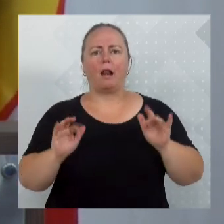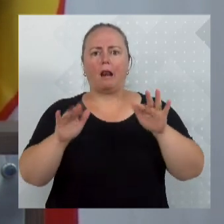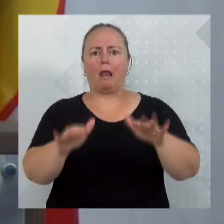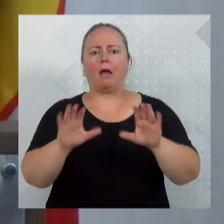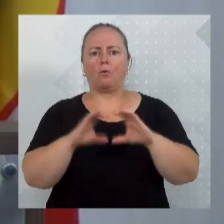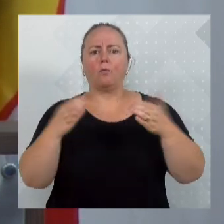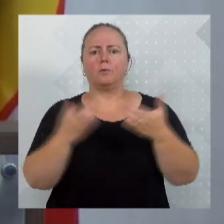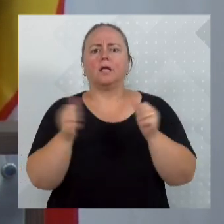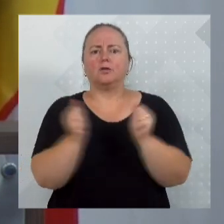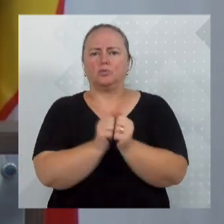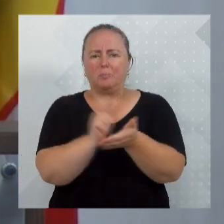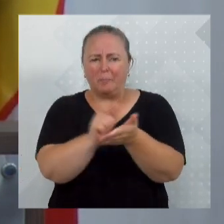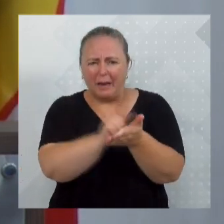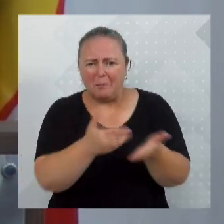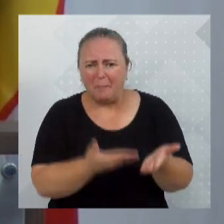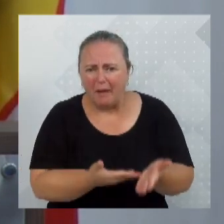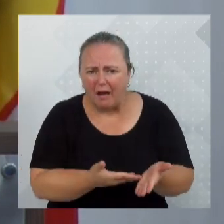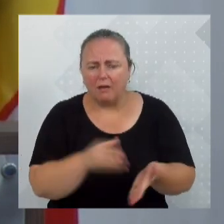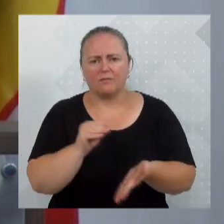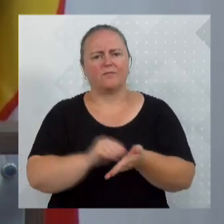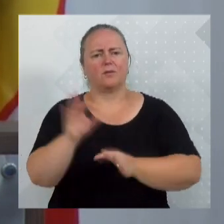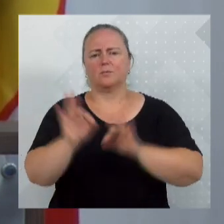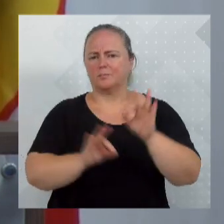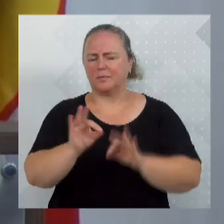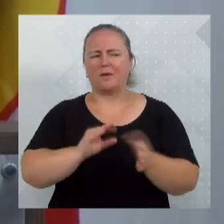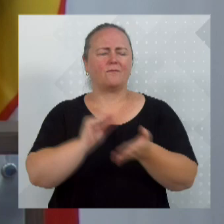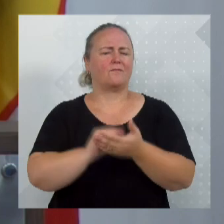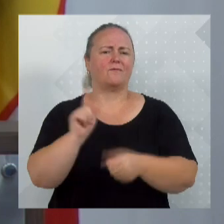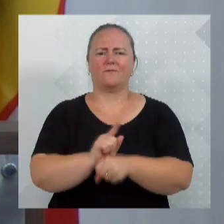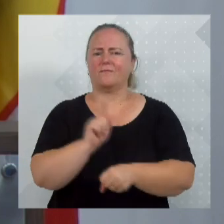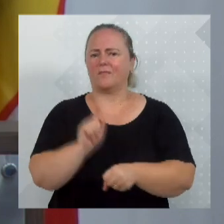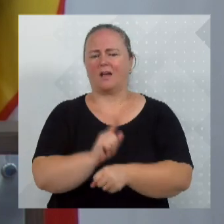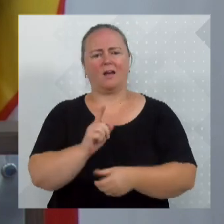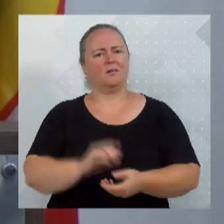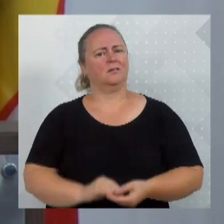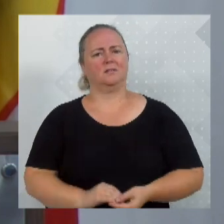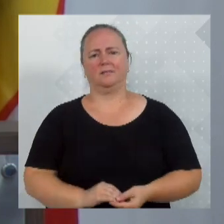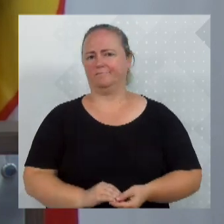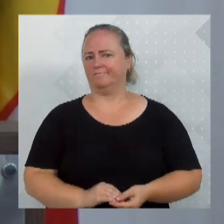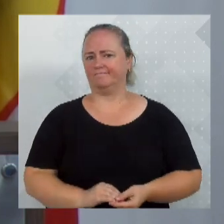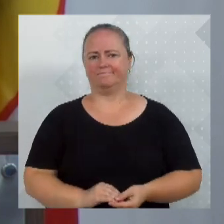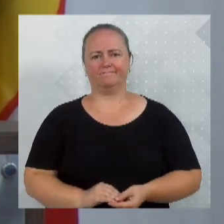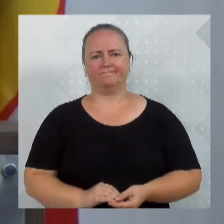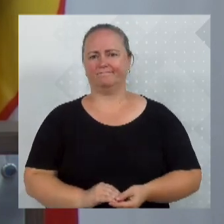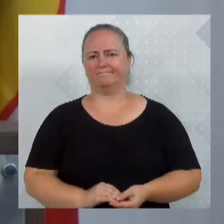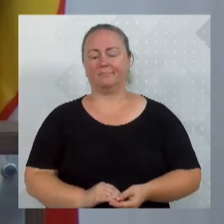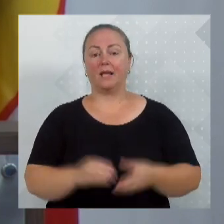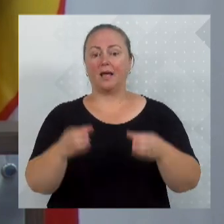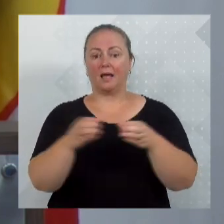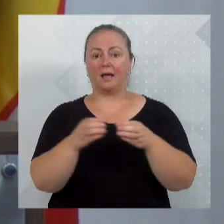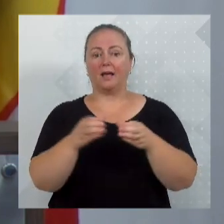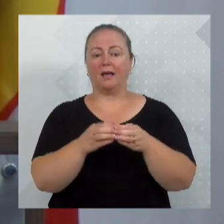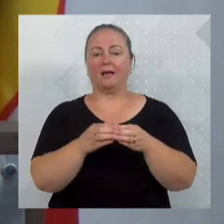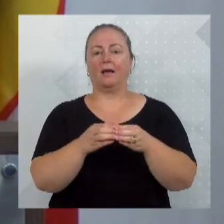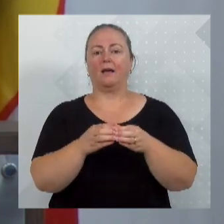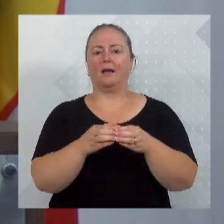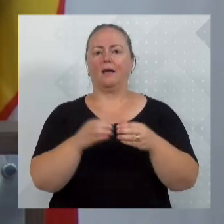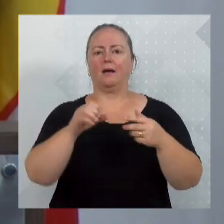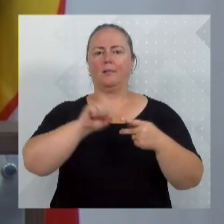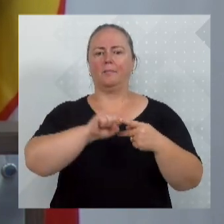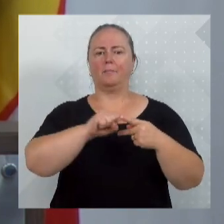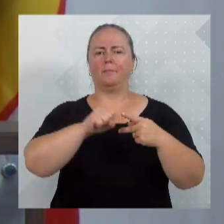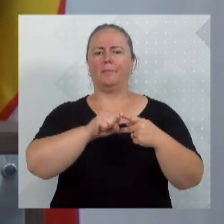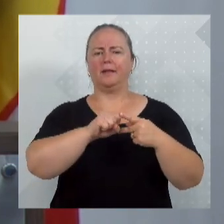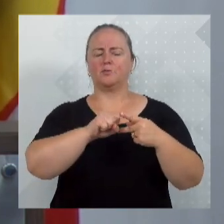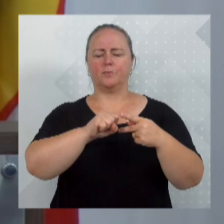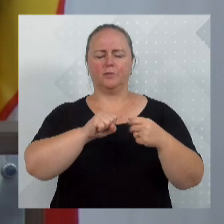ginásio de esportes. Não tem planejamento, não tem gestão. Aí parece-me, vereador Tuca, que a equipe do paradesporto avaliou aquela estrutura